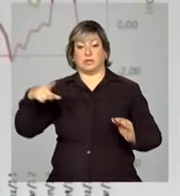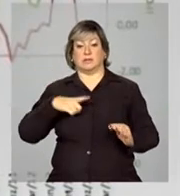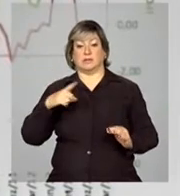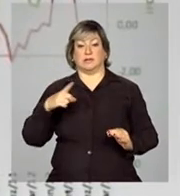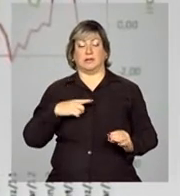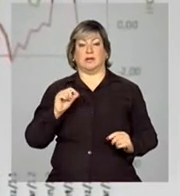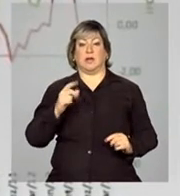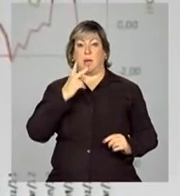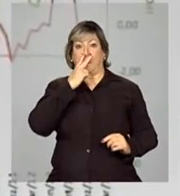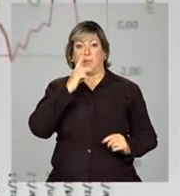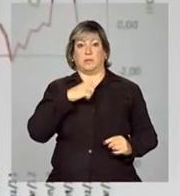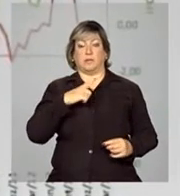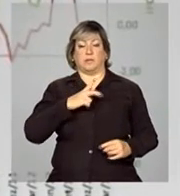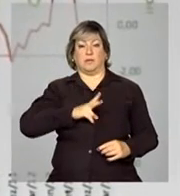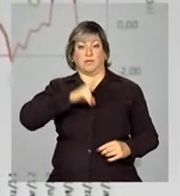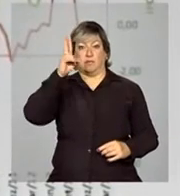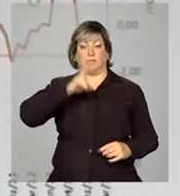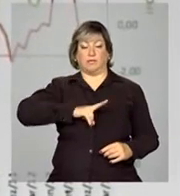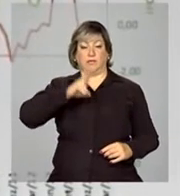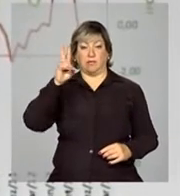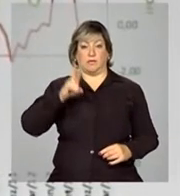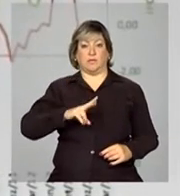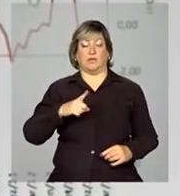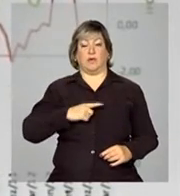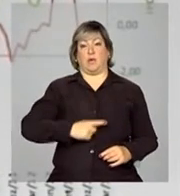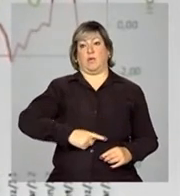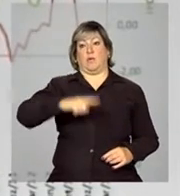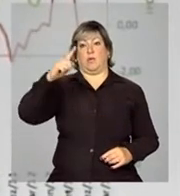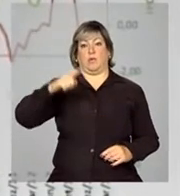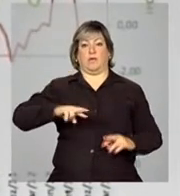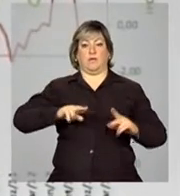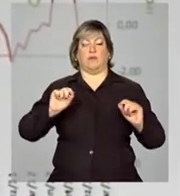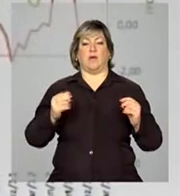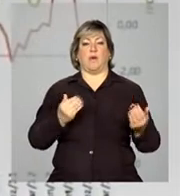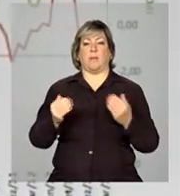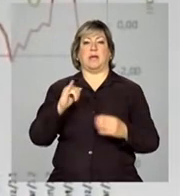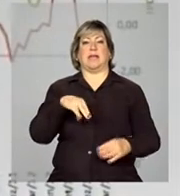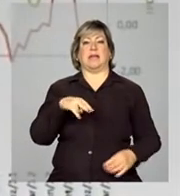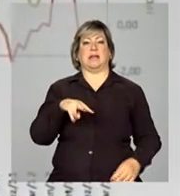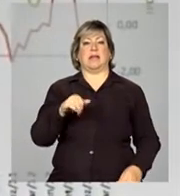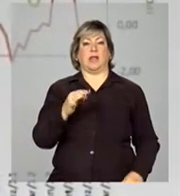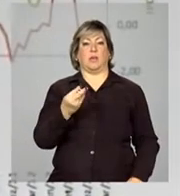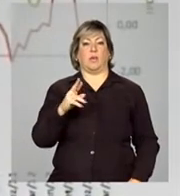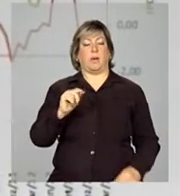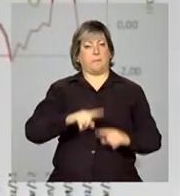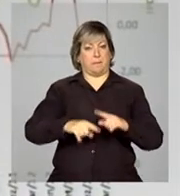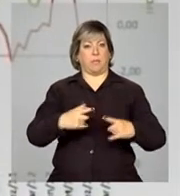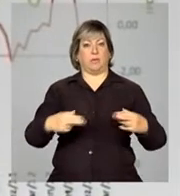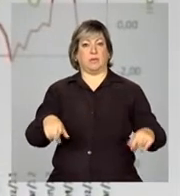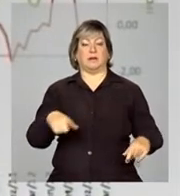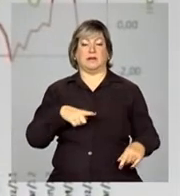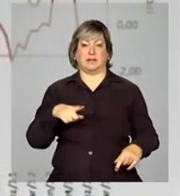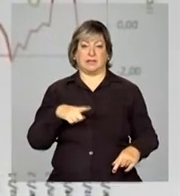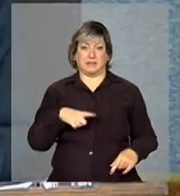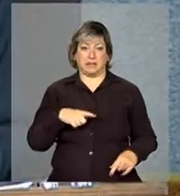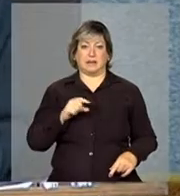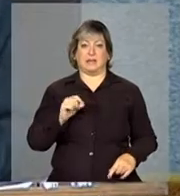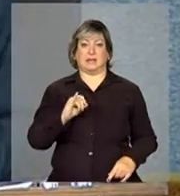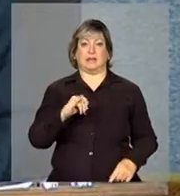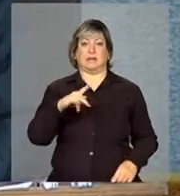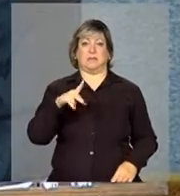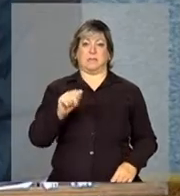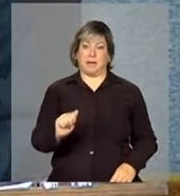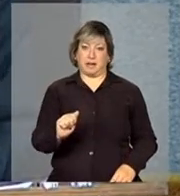boca do jacaré ali, que está, de novo, relacionada com os produtos in natura, porque ele tem um peso bem menor no IPA.